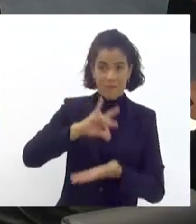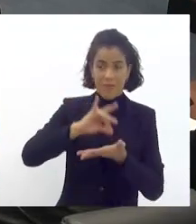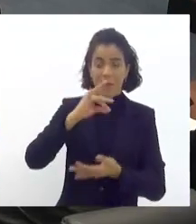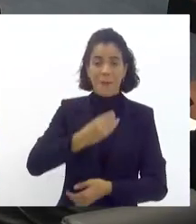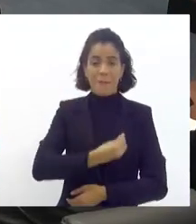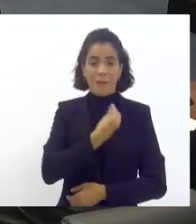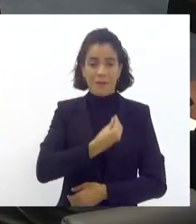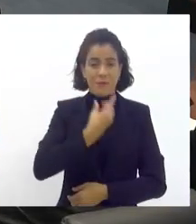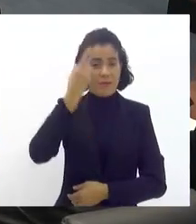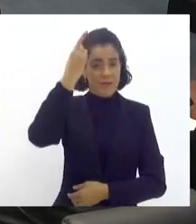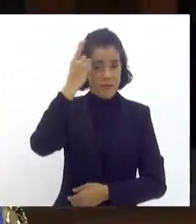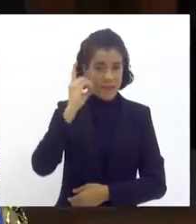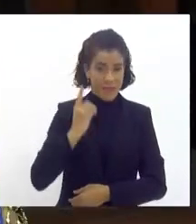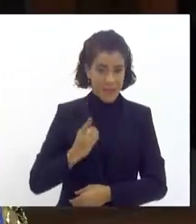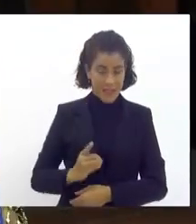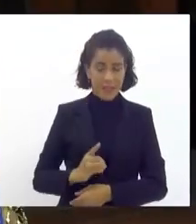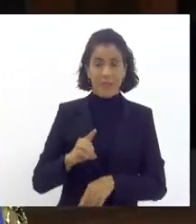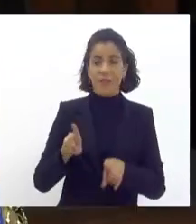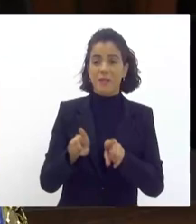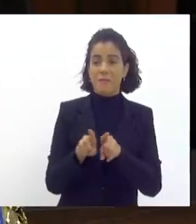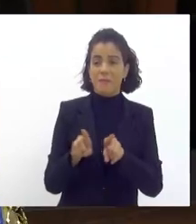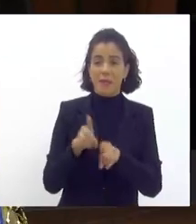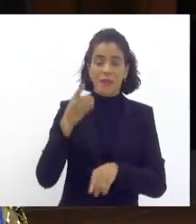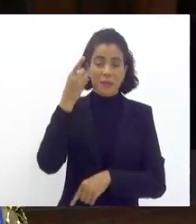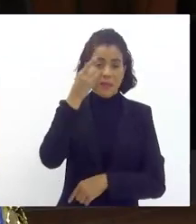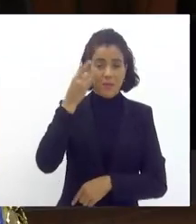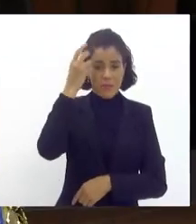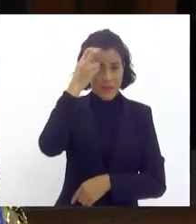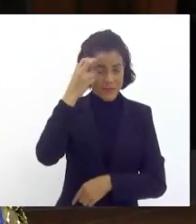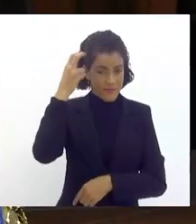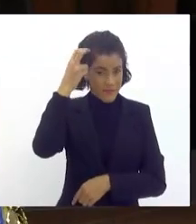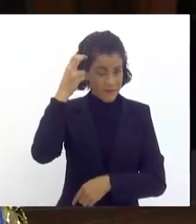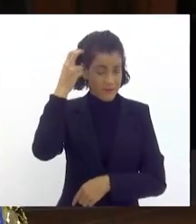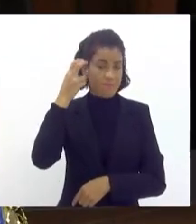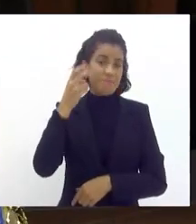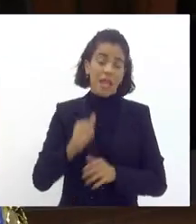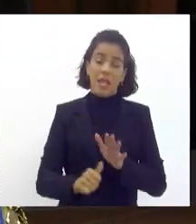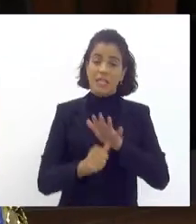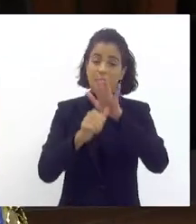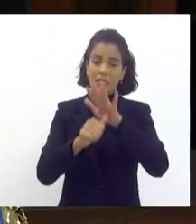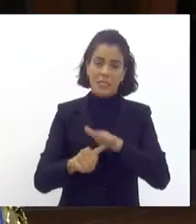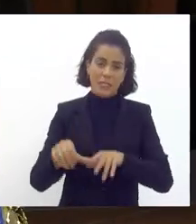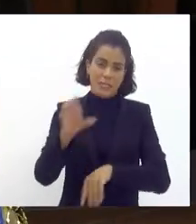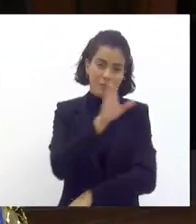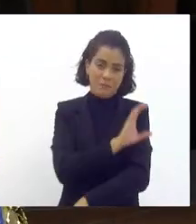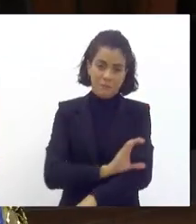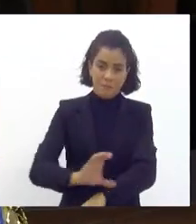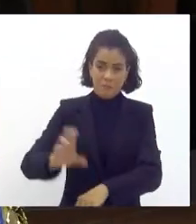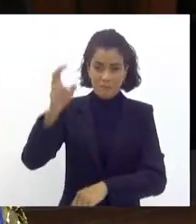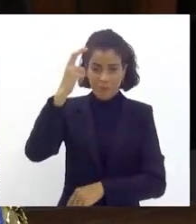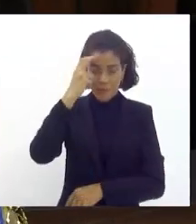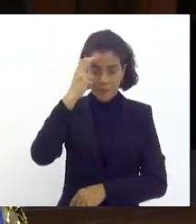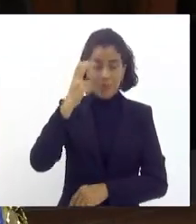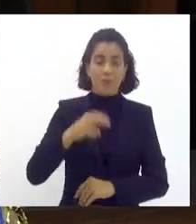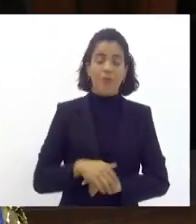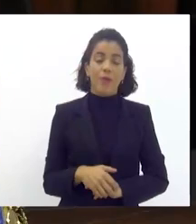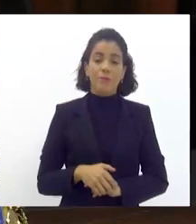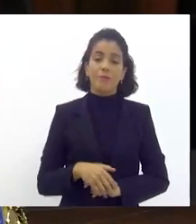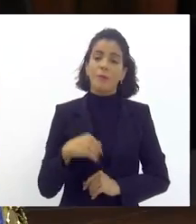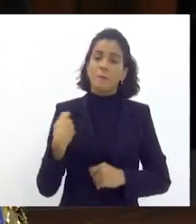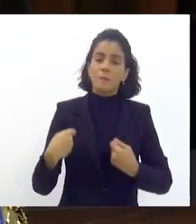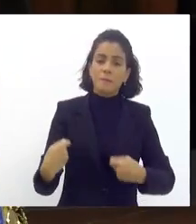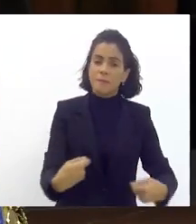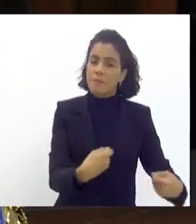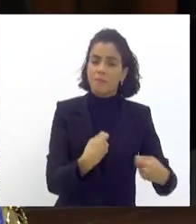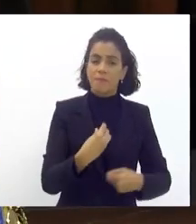Dani Balbi e a deputada Verônica que é a presidente da comissão de cultura também demonstrou interesse na participação precisamos ter a